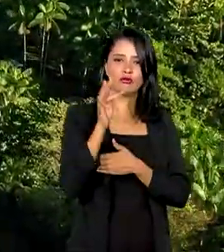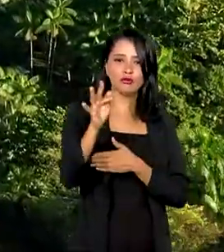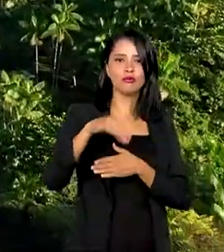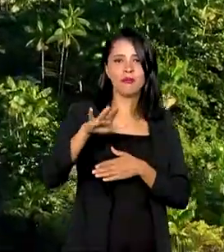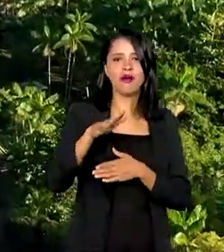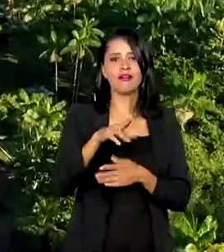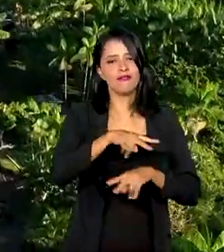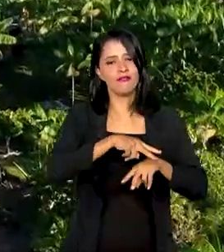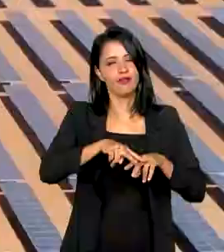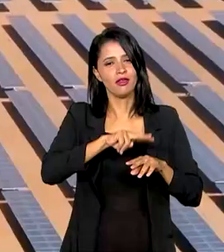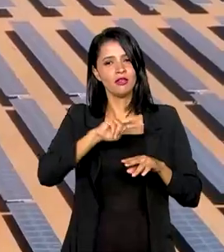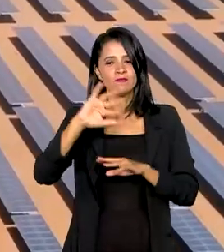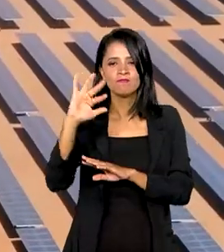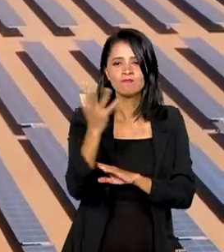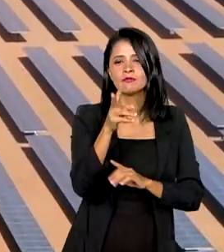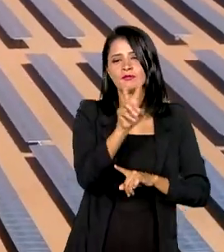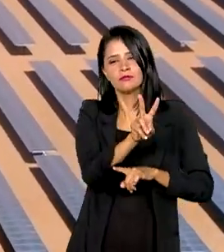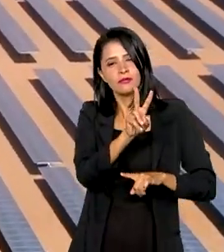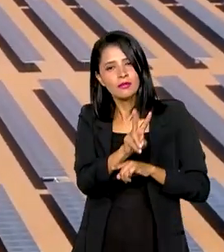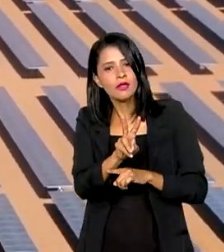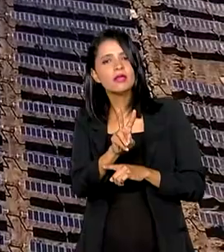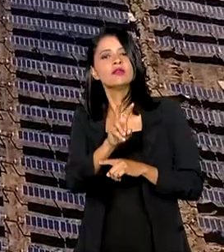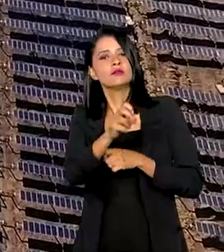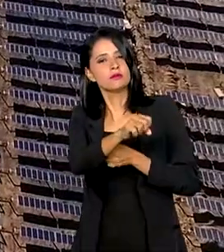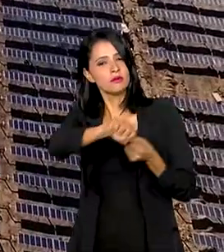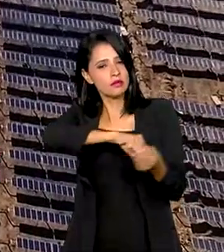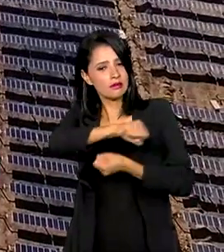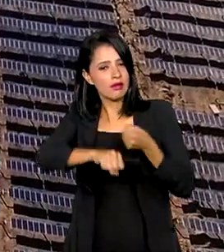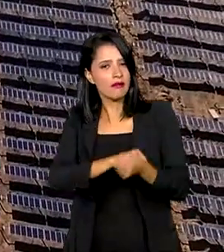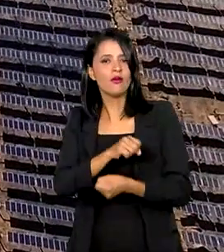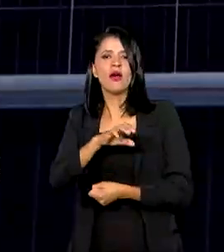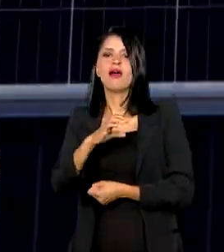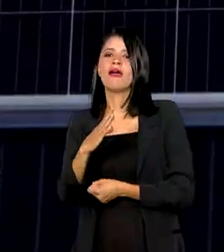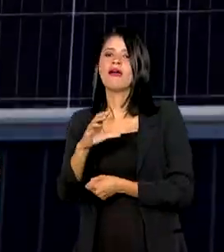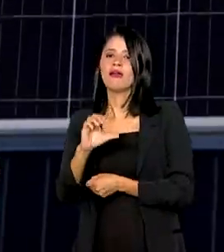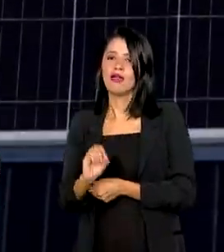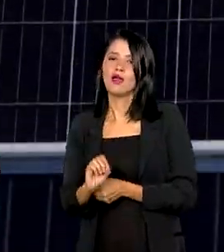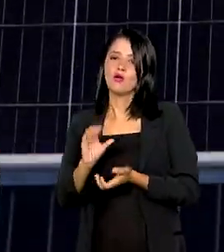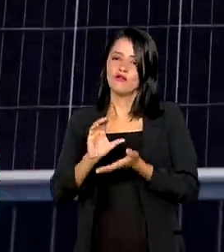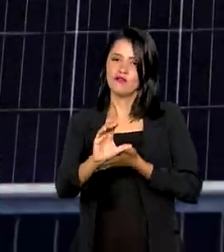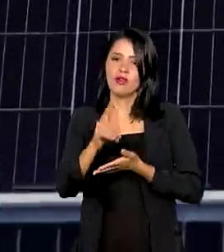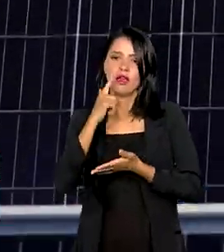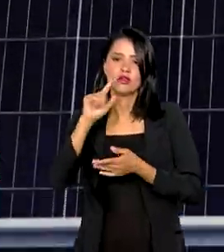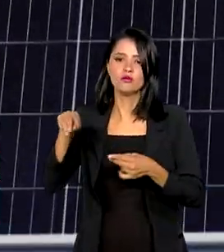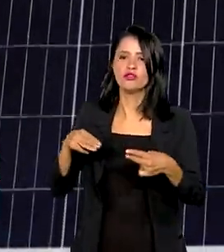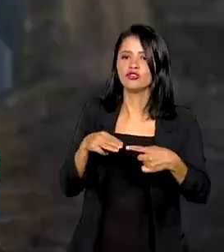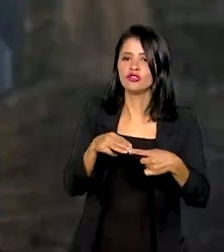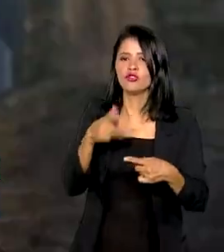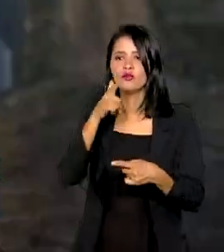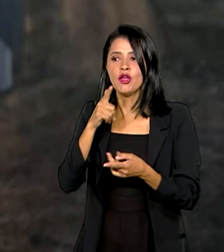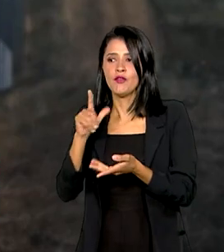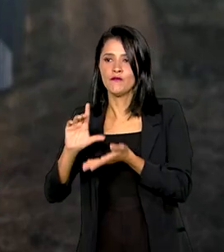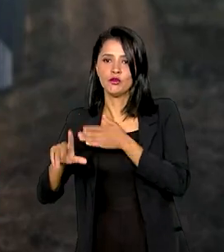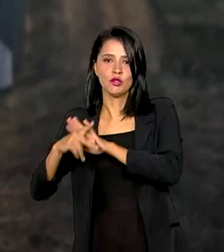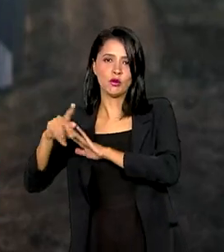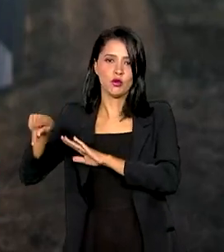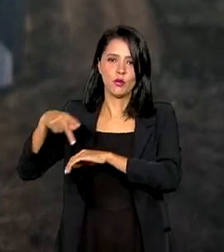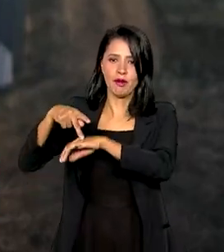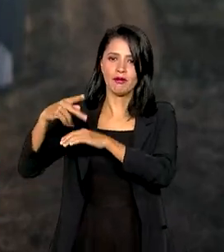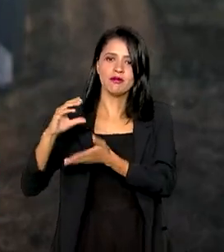sustentável. O Eco Invest Brasil tem como meta incentivar investimentos estrangeiros em projetos